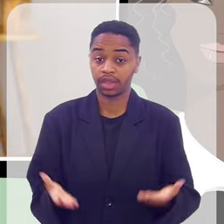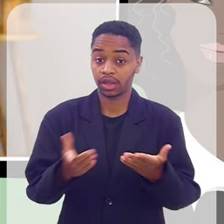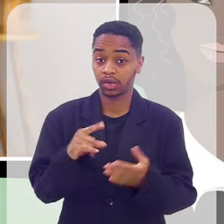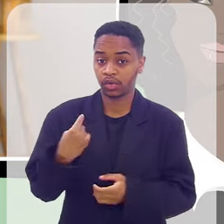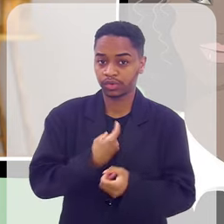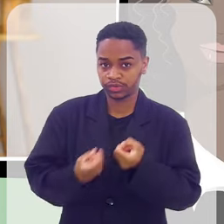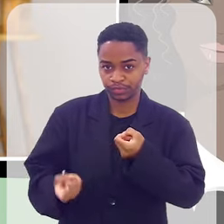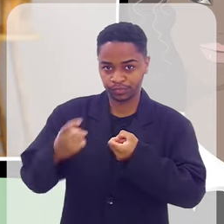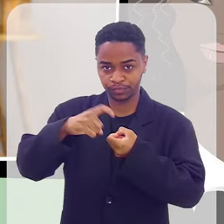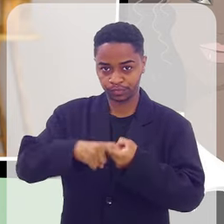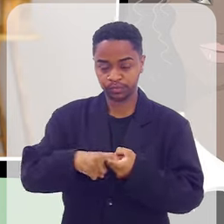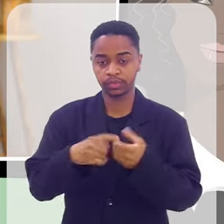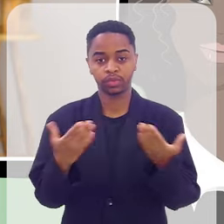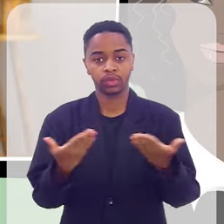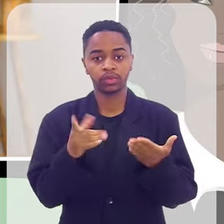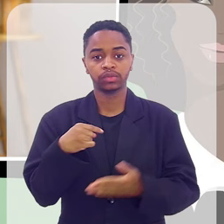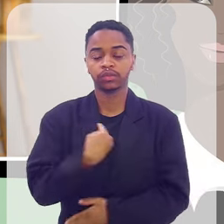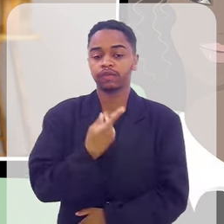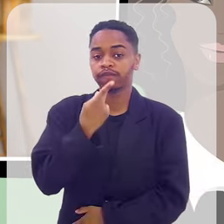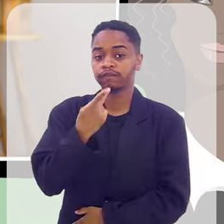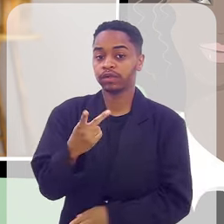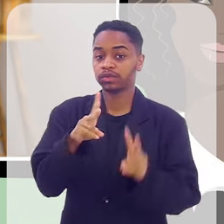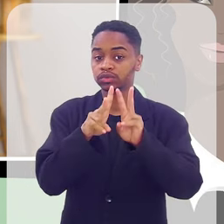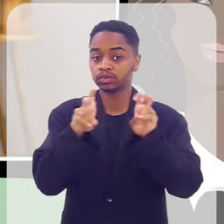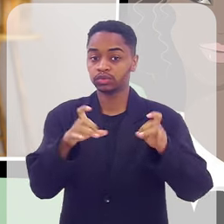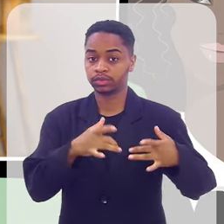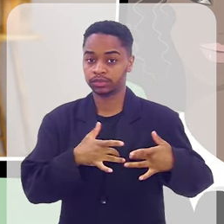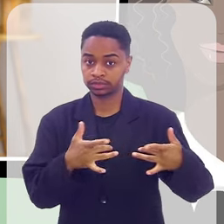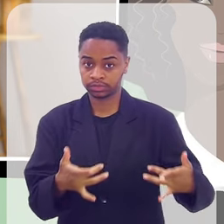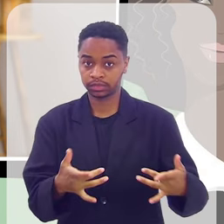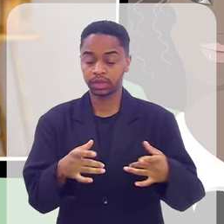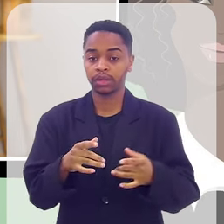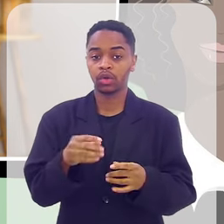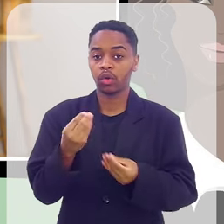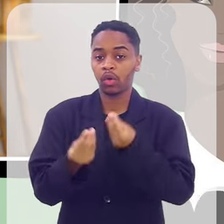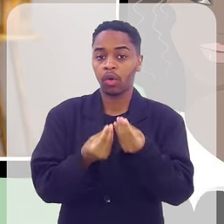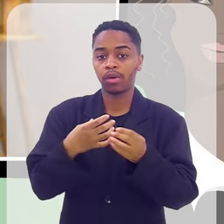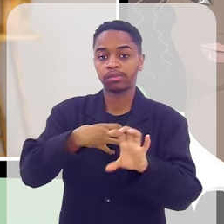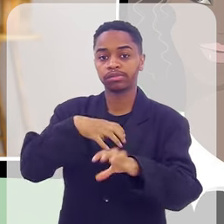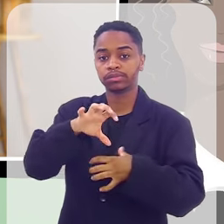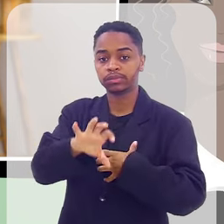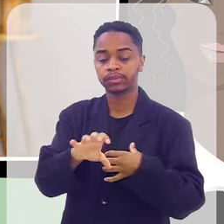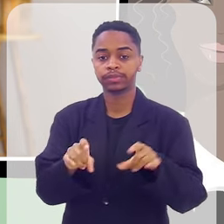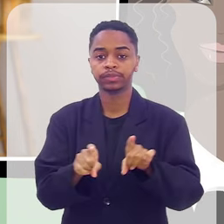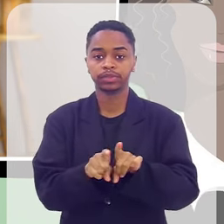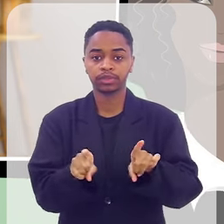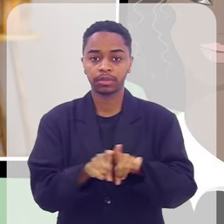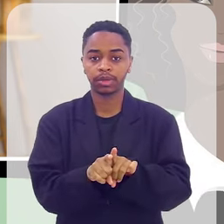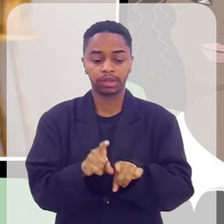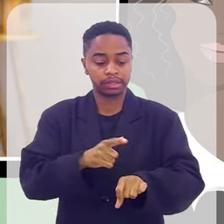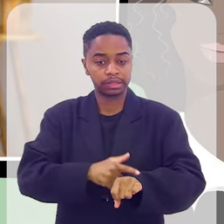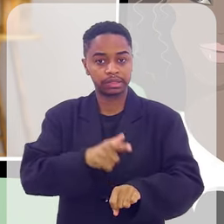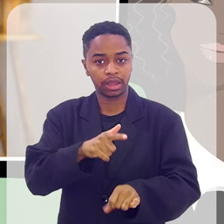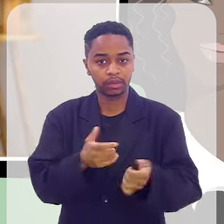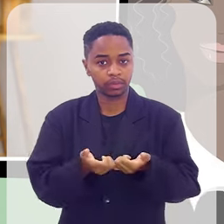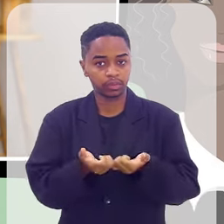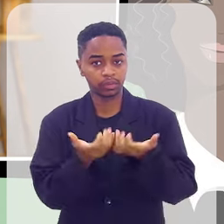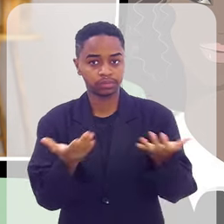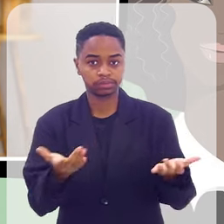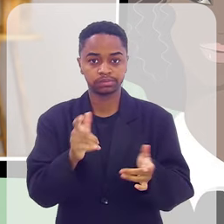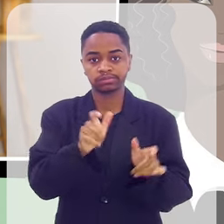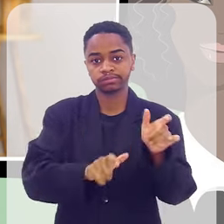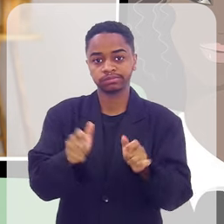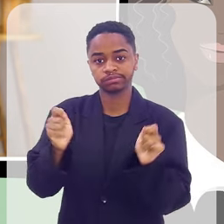Estamos de volta, hoje falando sobre solidariedade, se colocar no lugar do outro e doar um